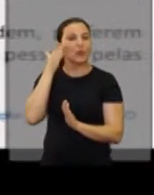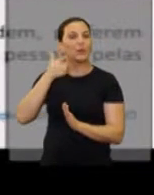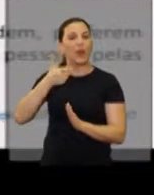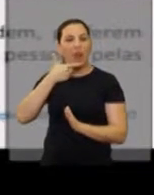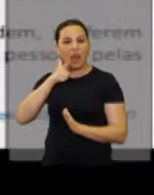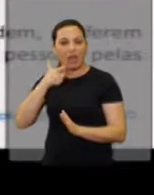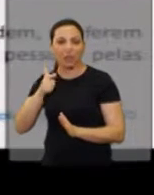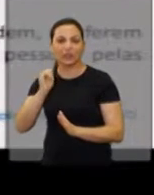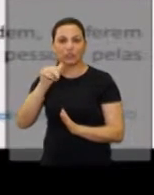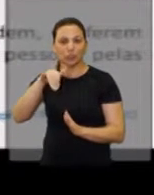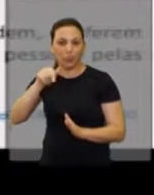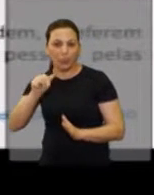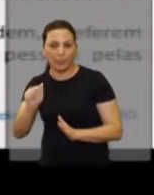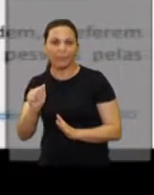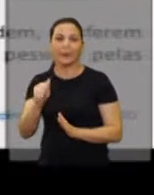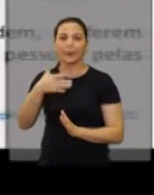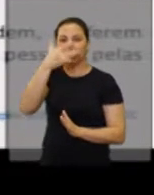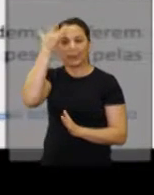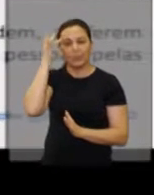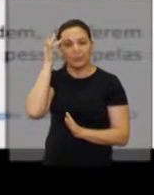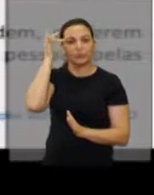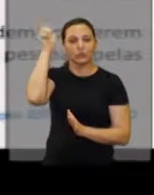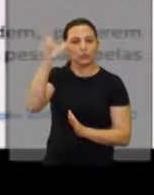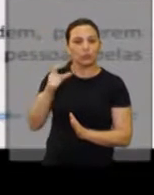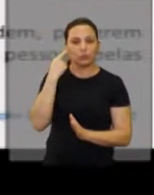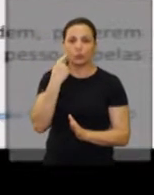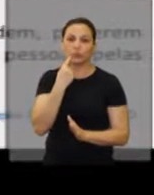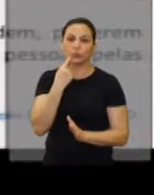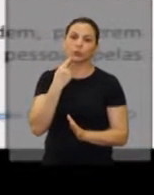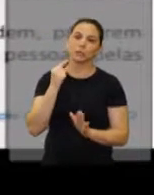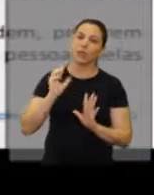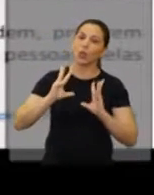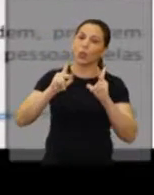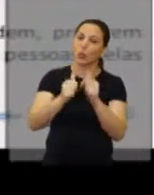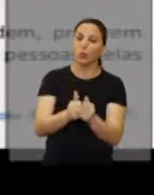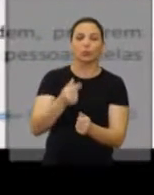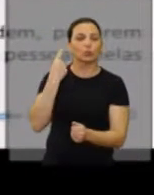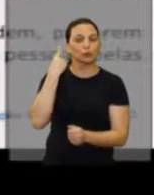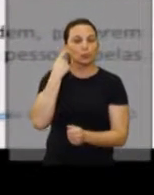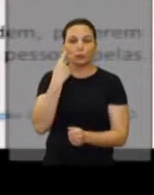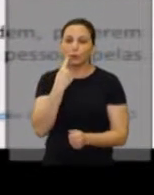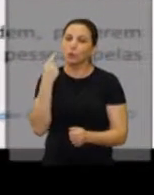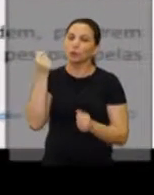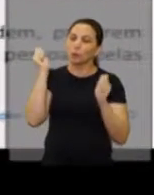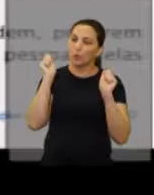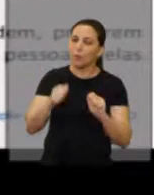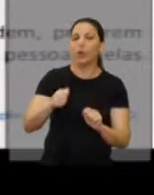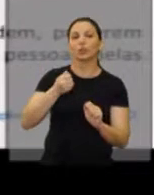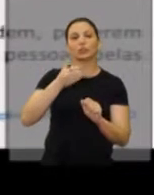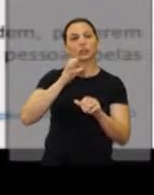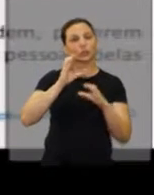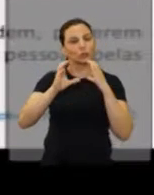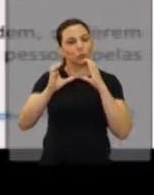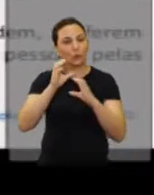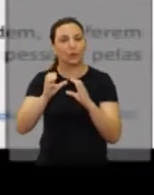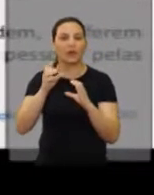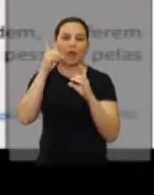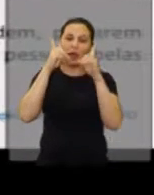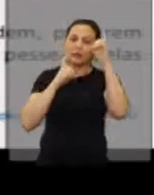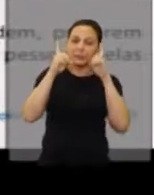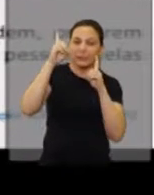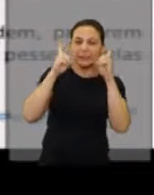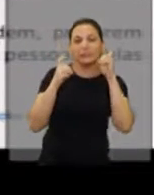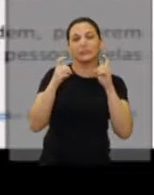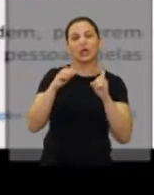um idioma da pessoa surda, e todos os surdos têm a capacidade de se comunicar com as mãos, expressões faciais e